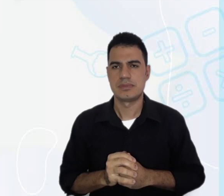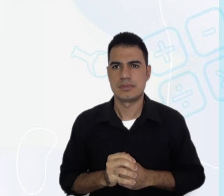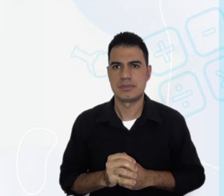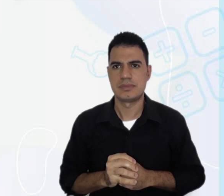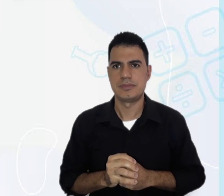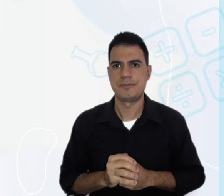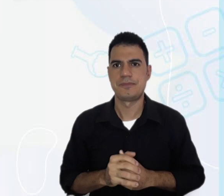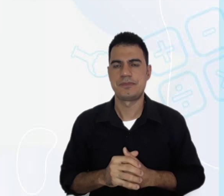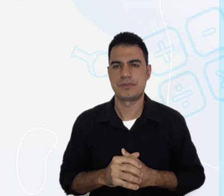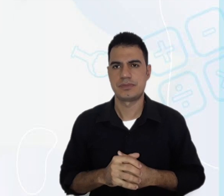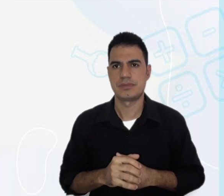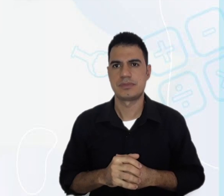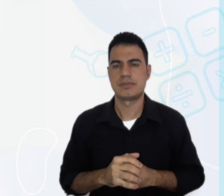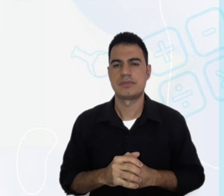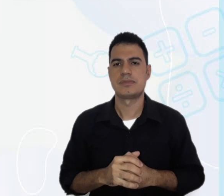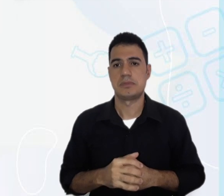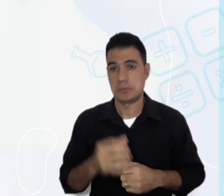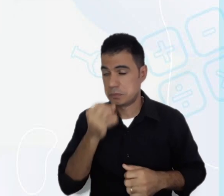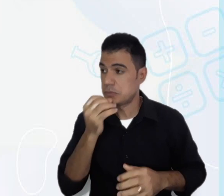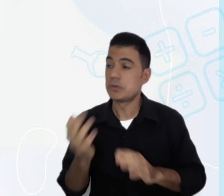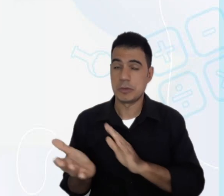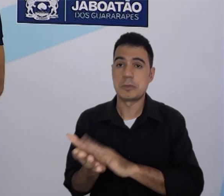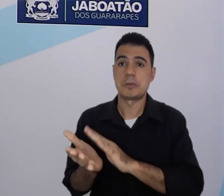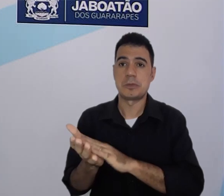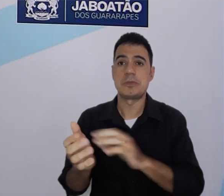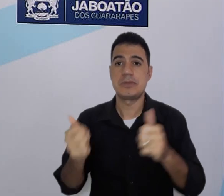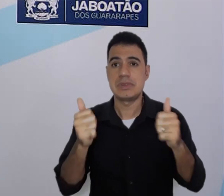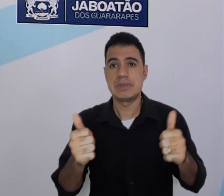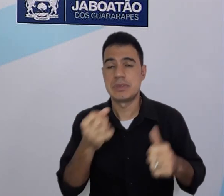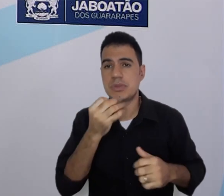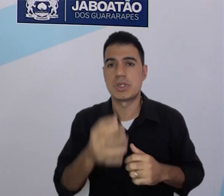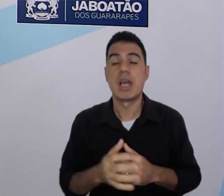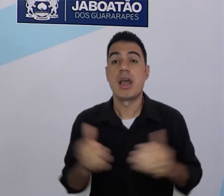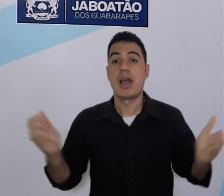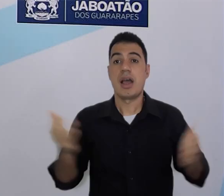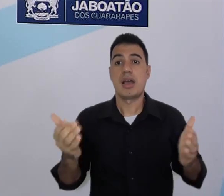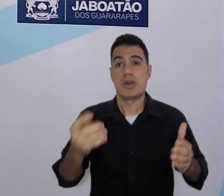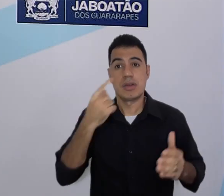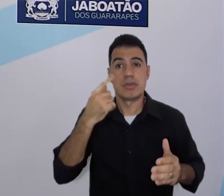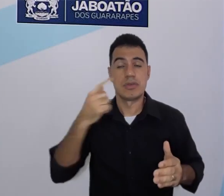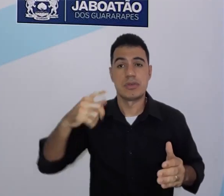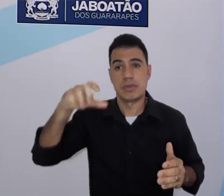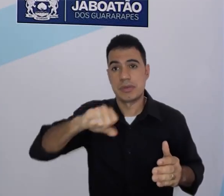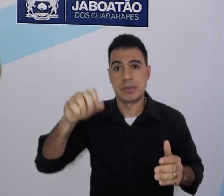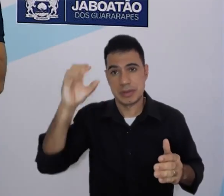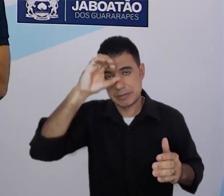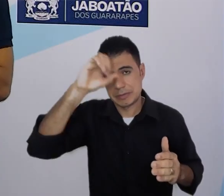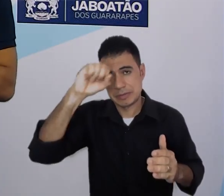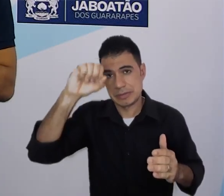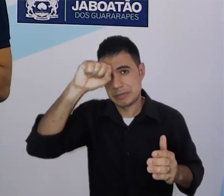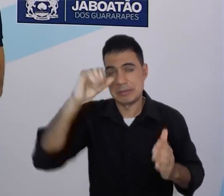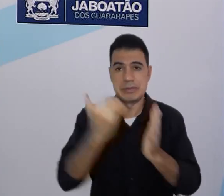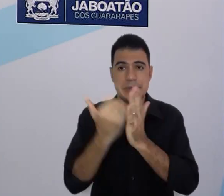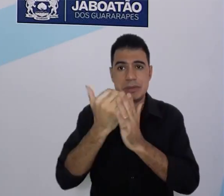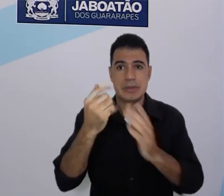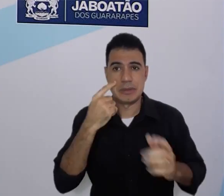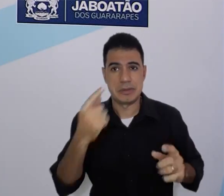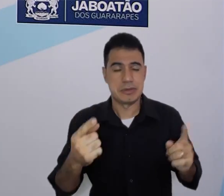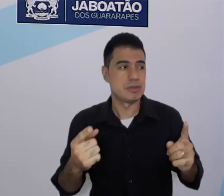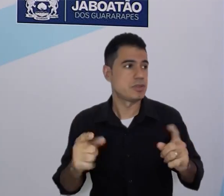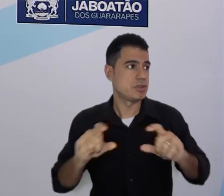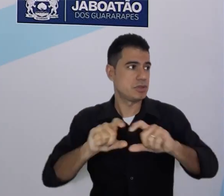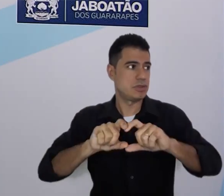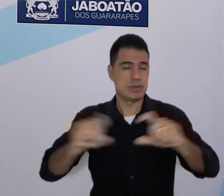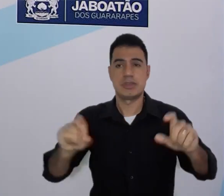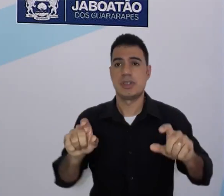old. Muito bom, né, gente? Agora, vamos dar uma olhada em Shun. Essas